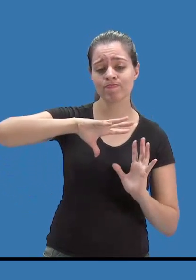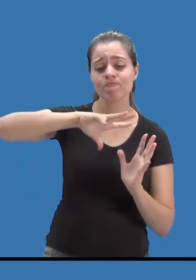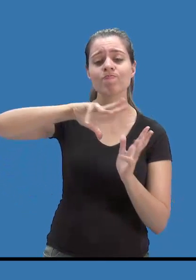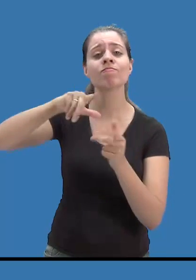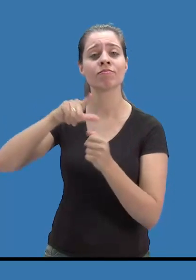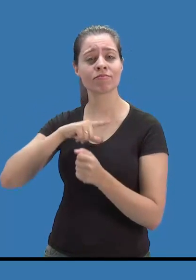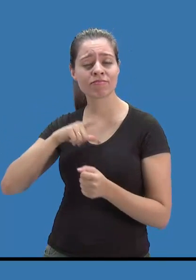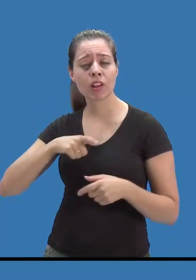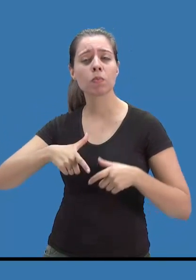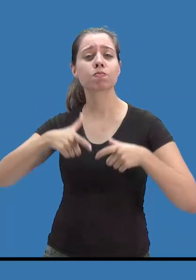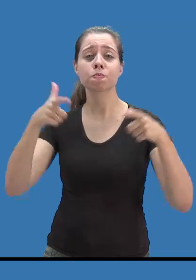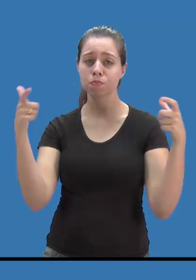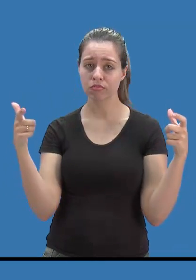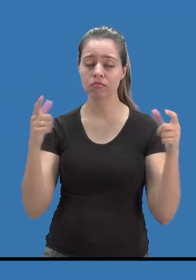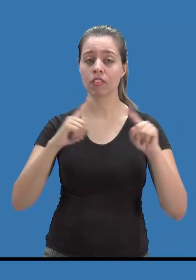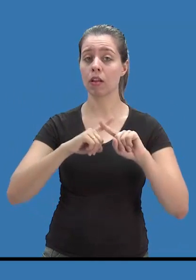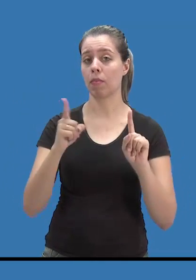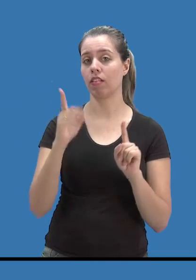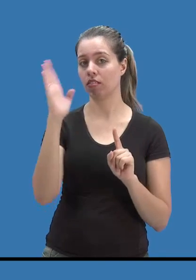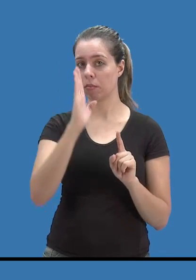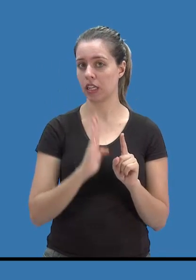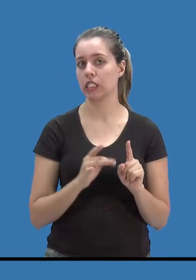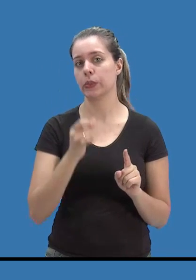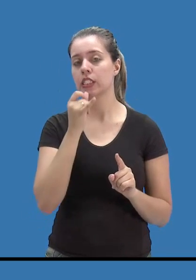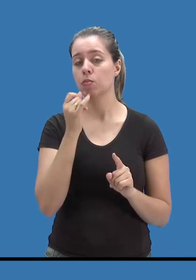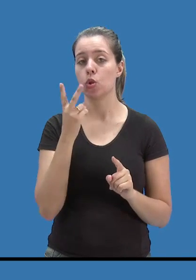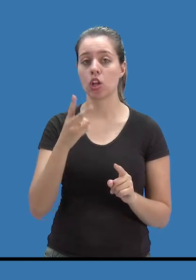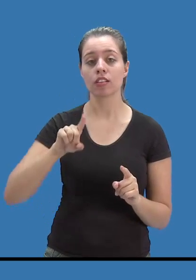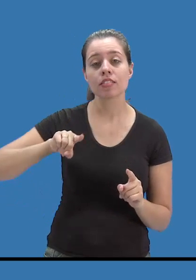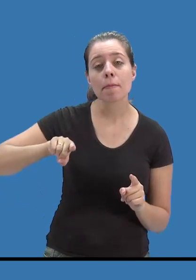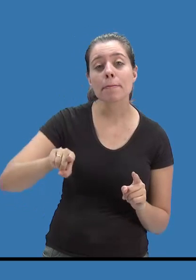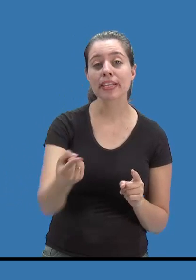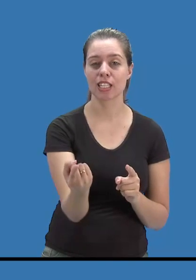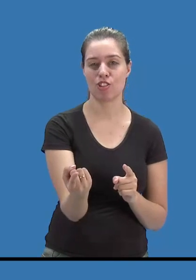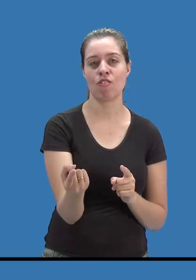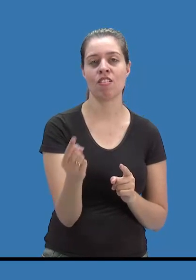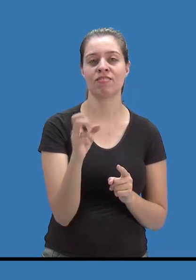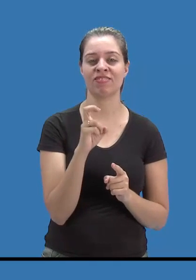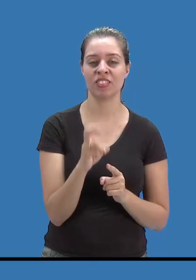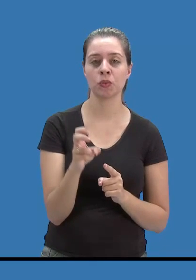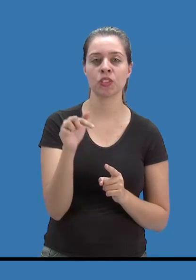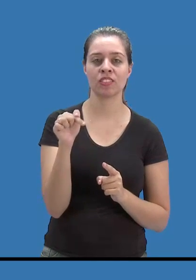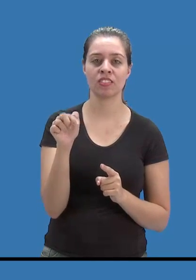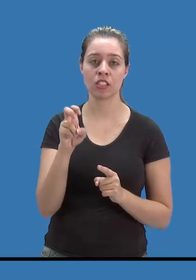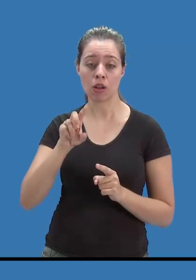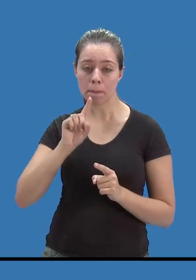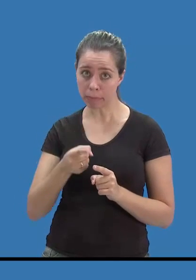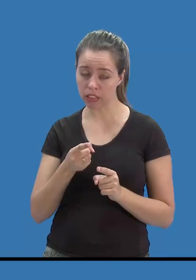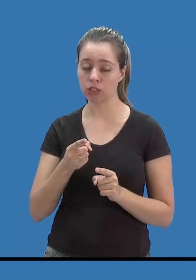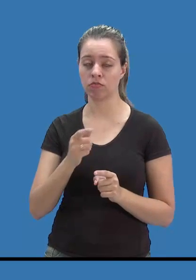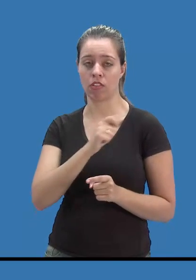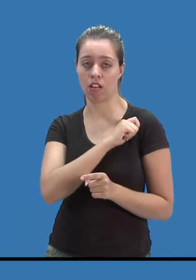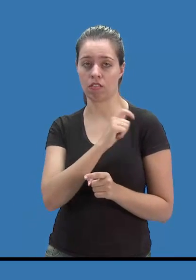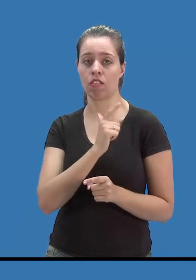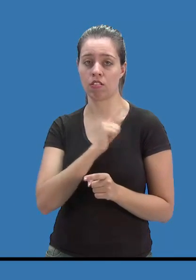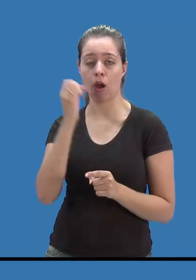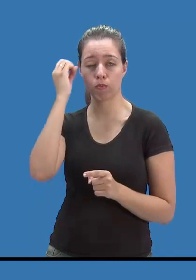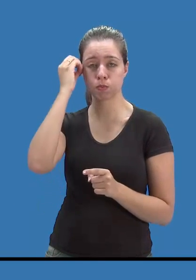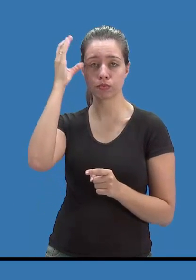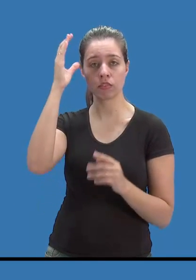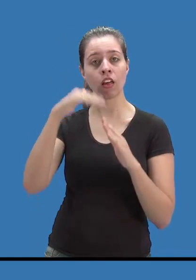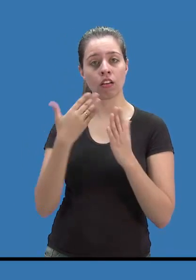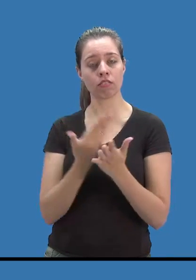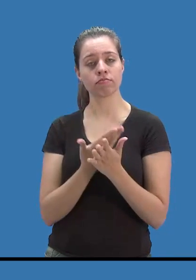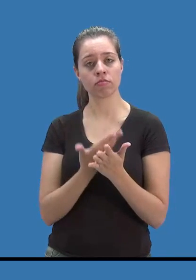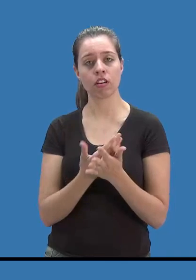estimativa ao número de estudantes brasileiros, teríamos cerca de 2.575.000 alunos com superdotação em